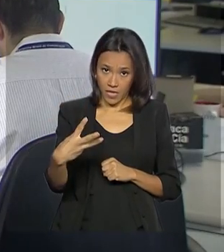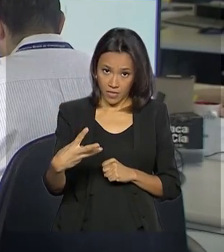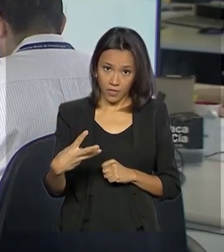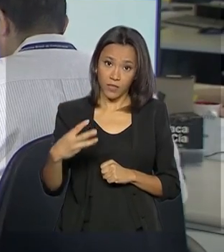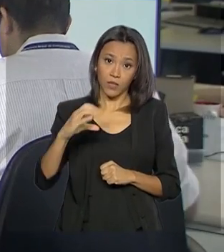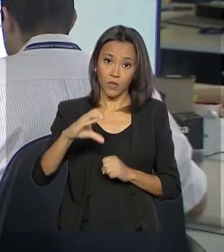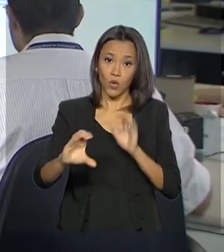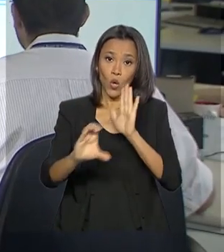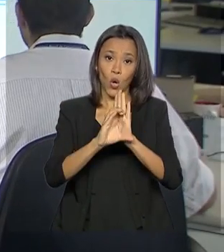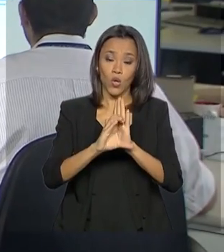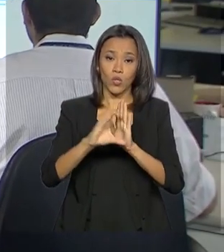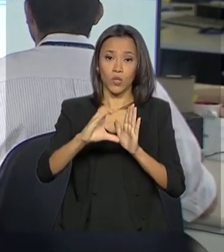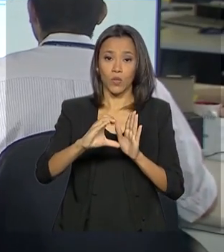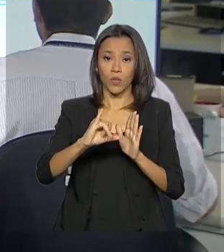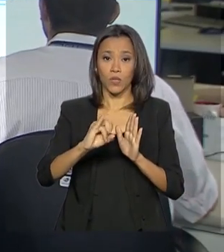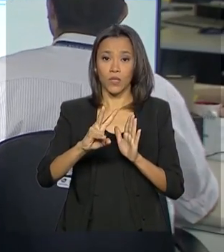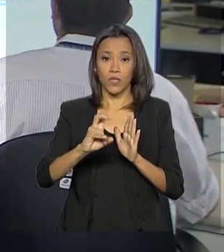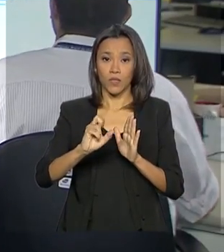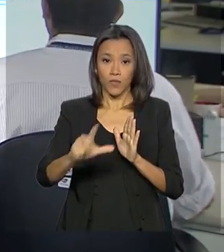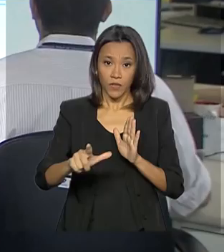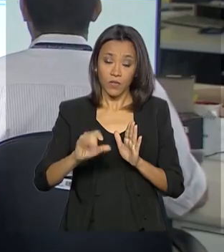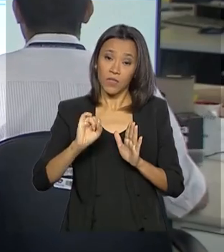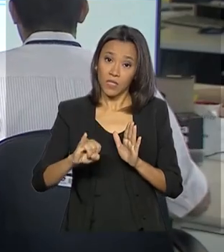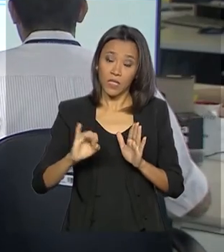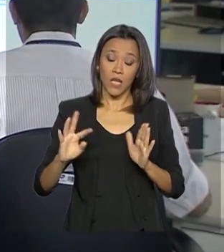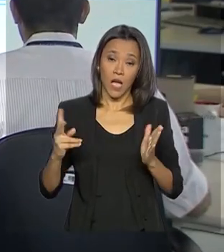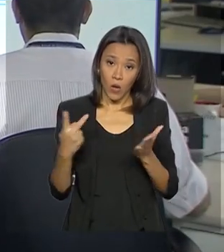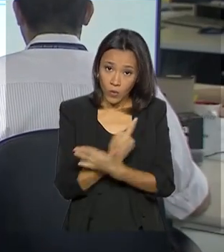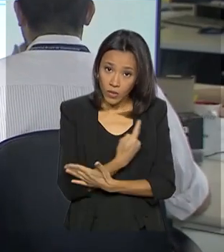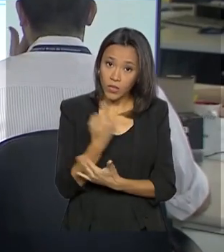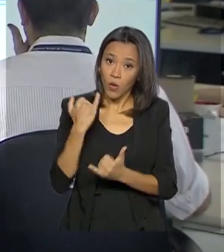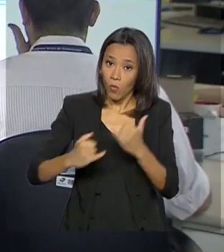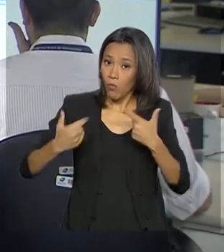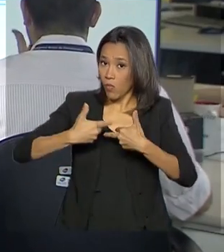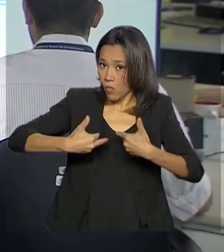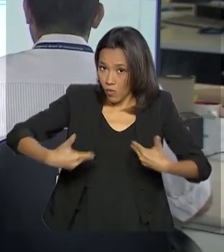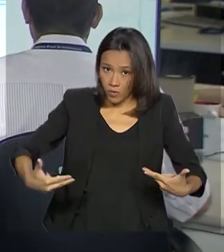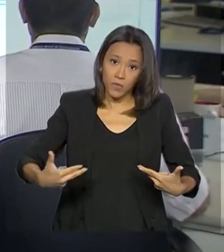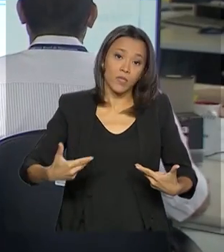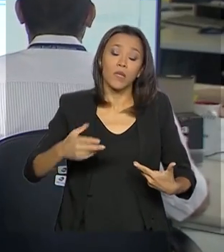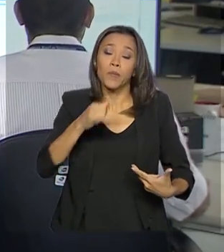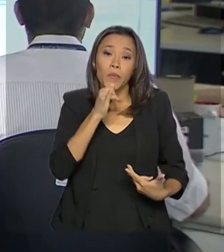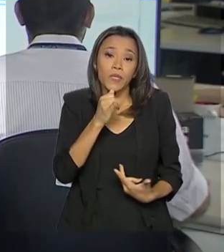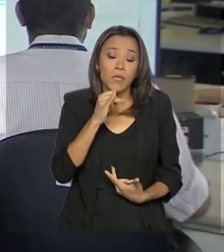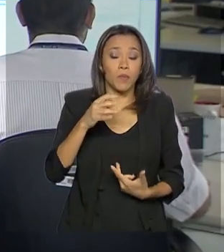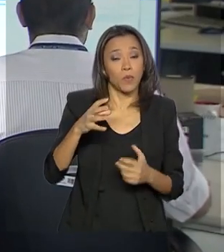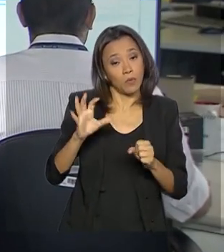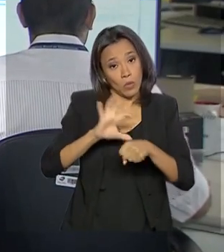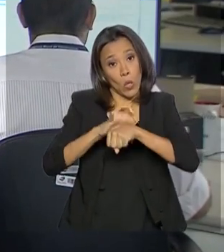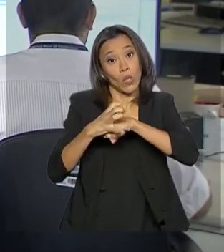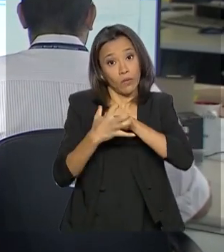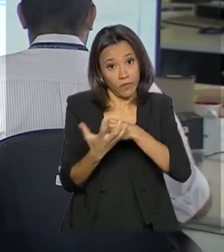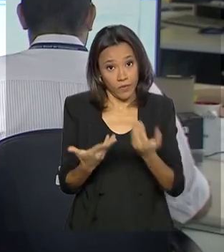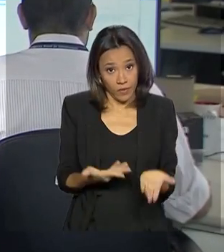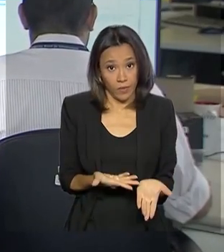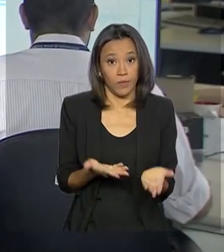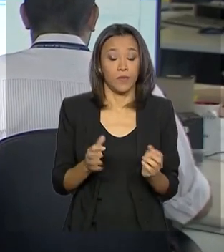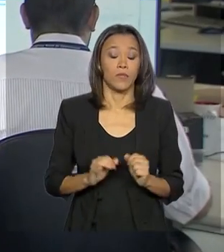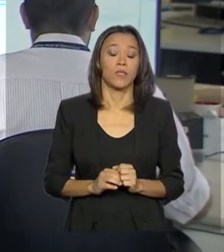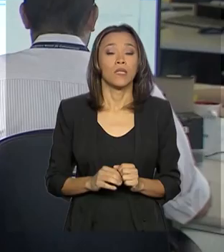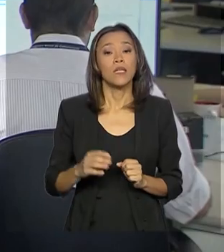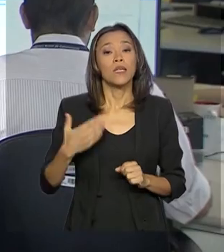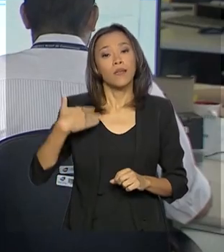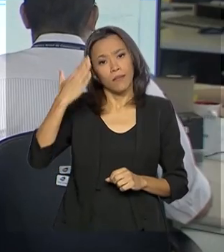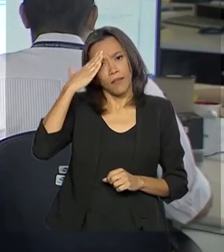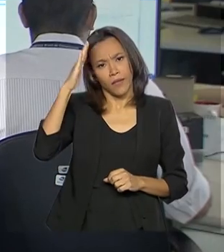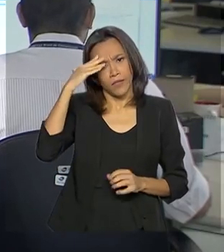que trata da hipótese de caso fortuito ou força maior, no caso, a pandemia de coronavírus. A Senacom entende que